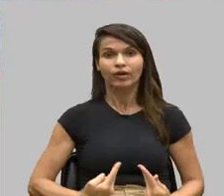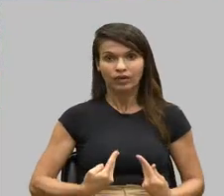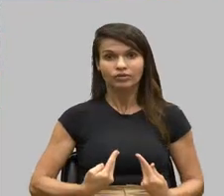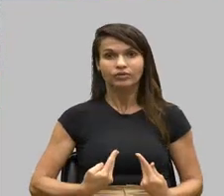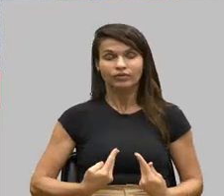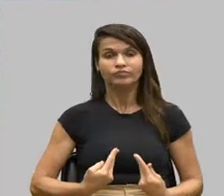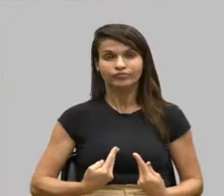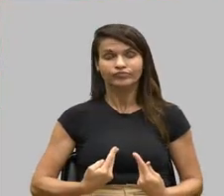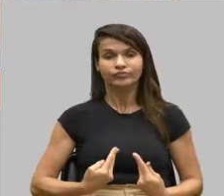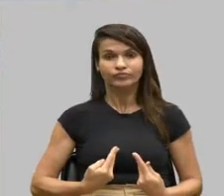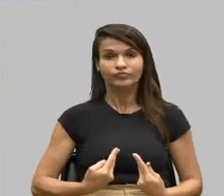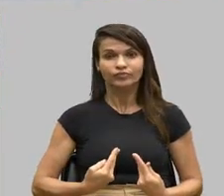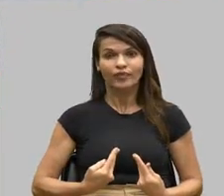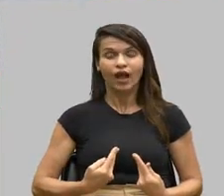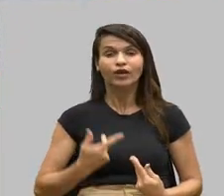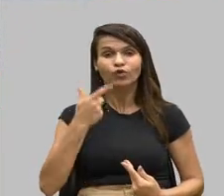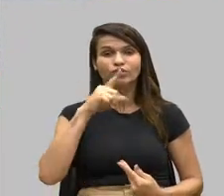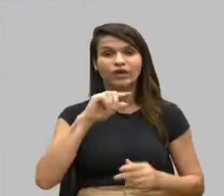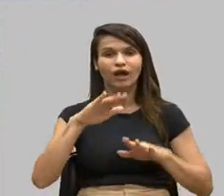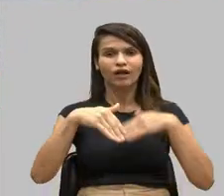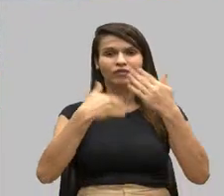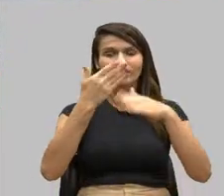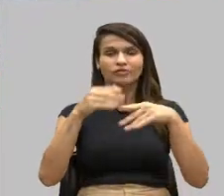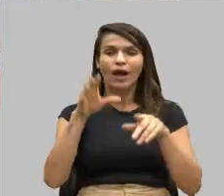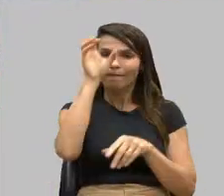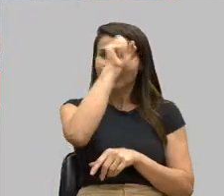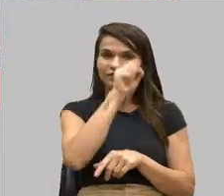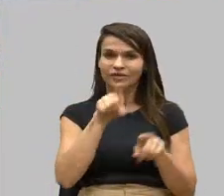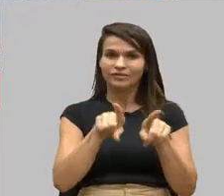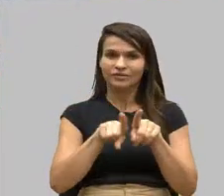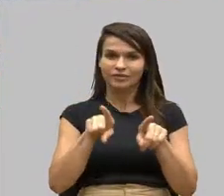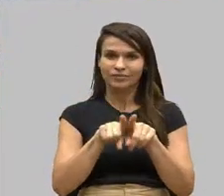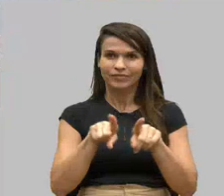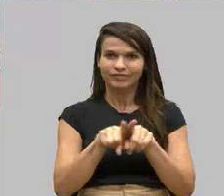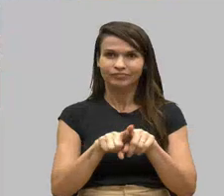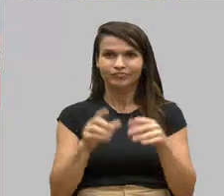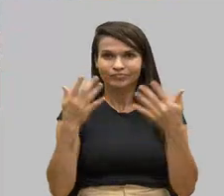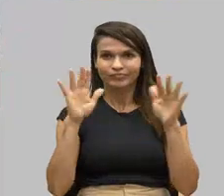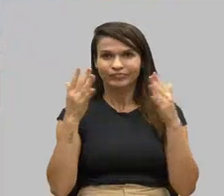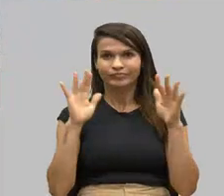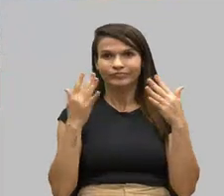fazer evoluir a aprendizagem. Desculpa pela falta.